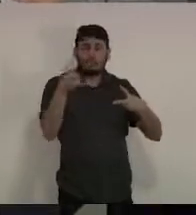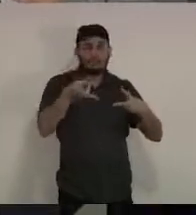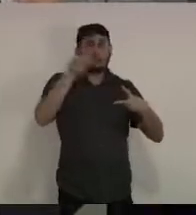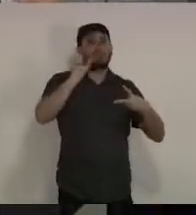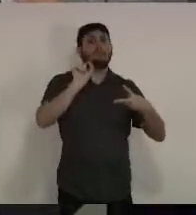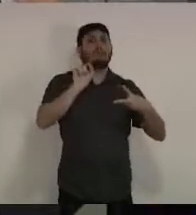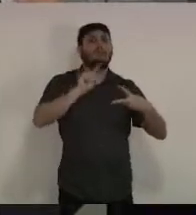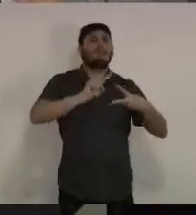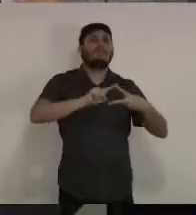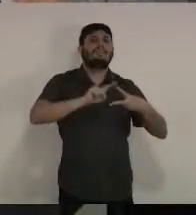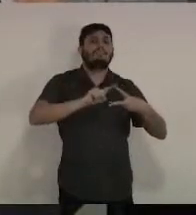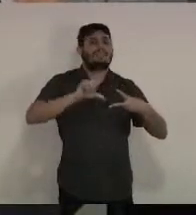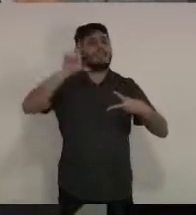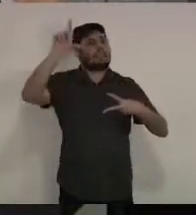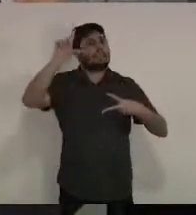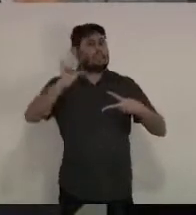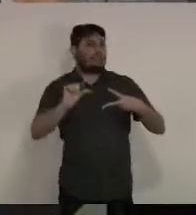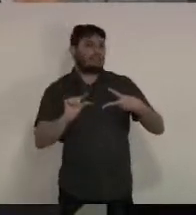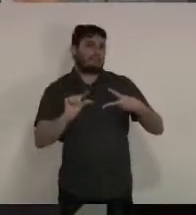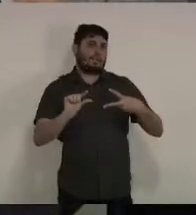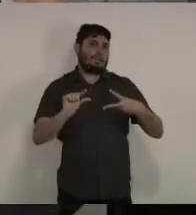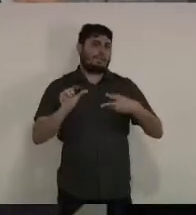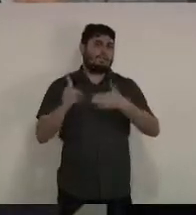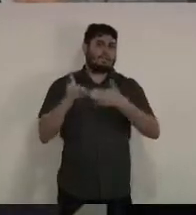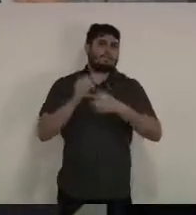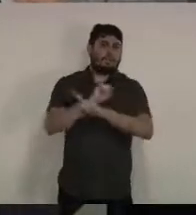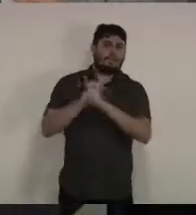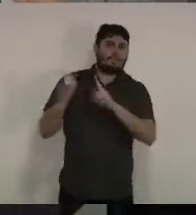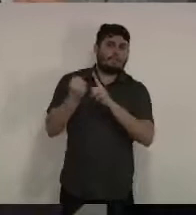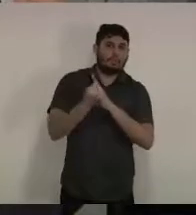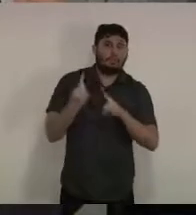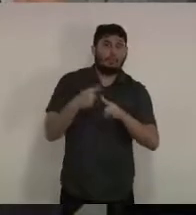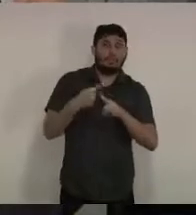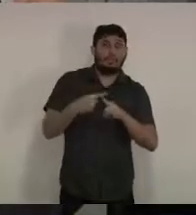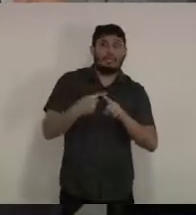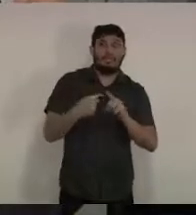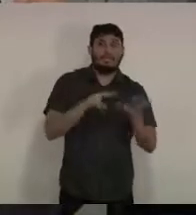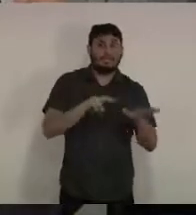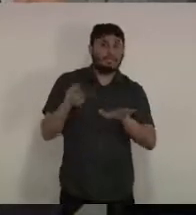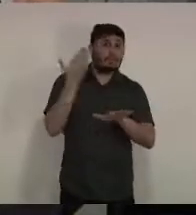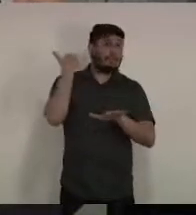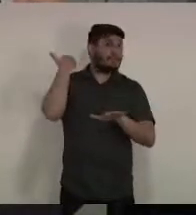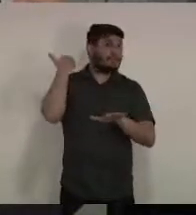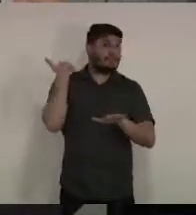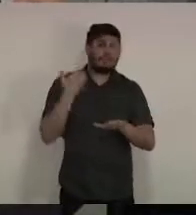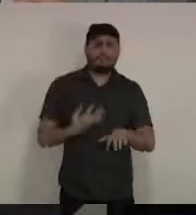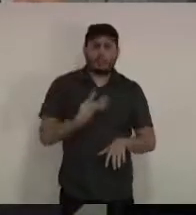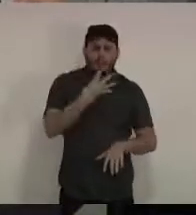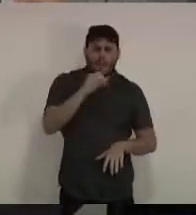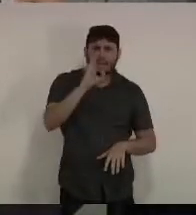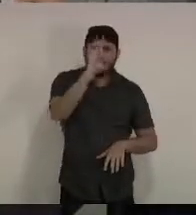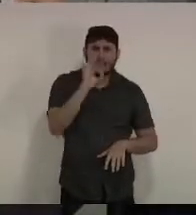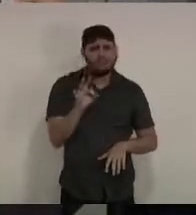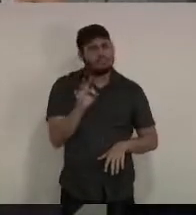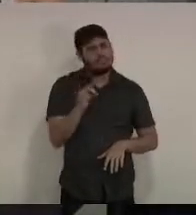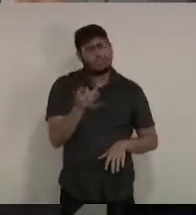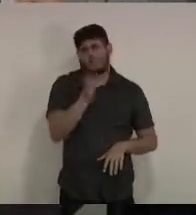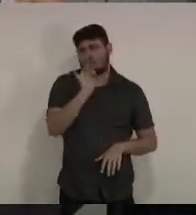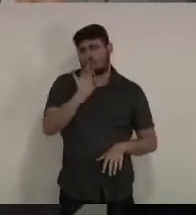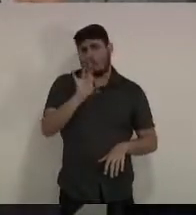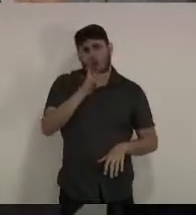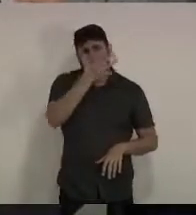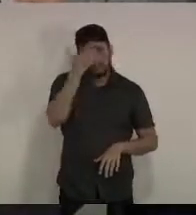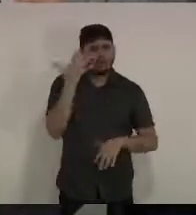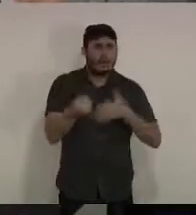taxa de isolamento. Nós temos na última semana chegamos a uma média de 40% de isolamento, quase 40% de isolamento e a gente